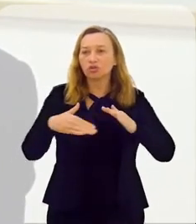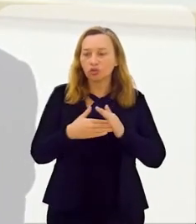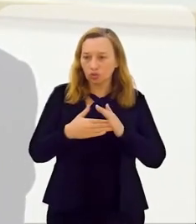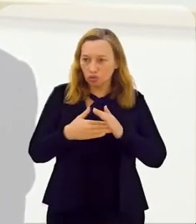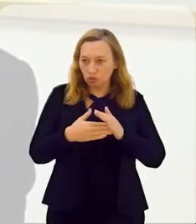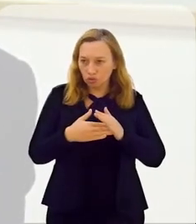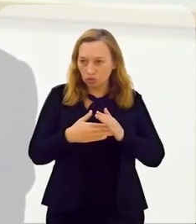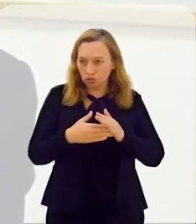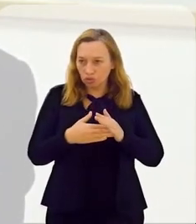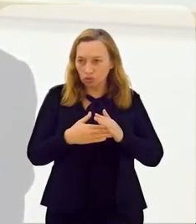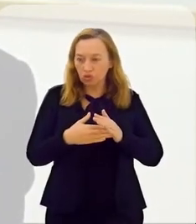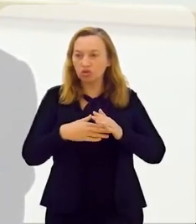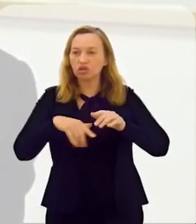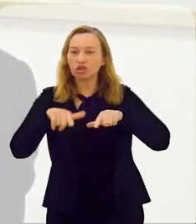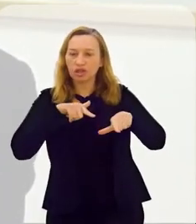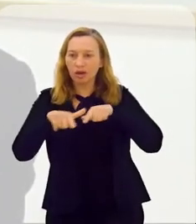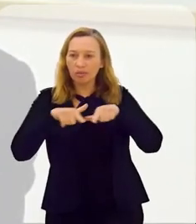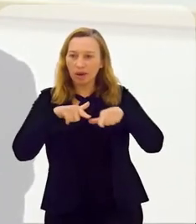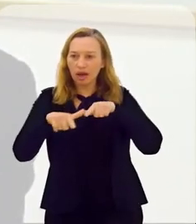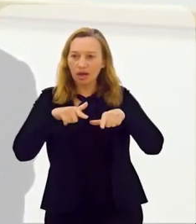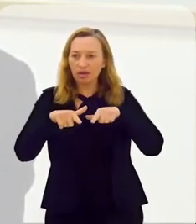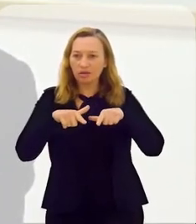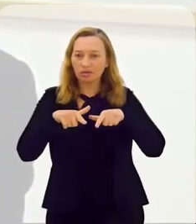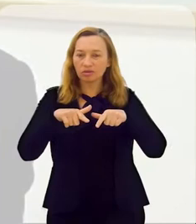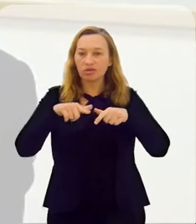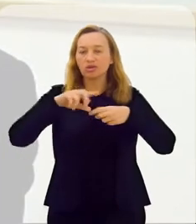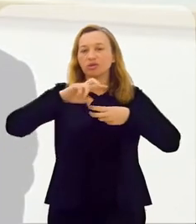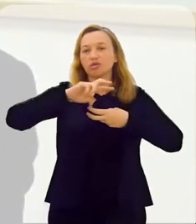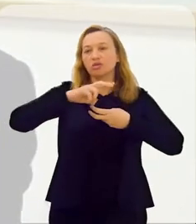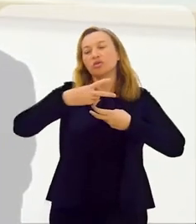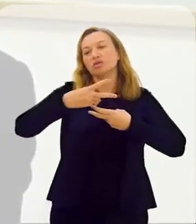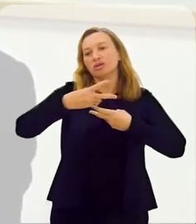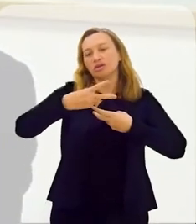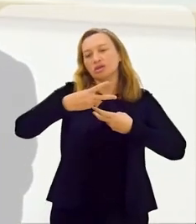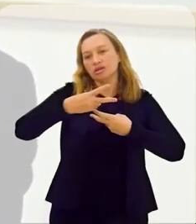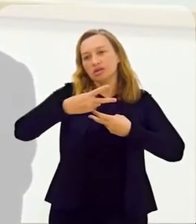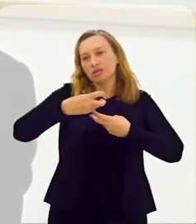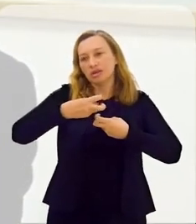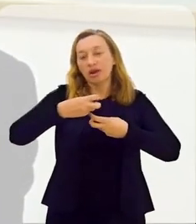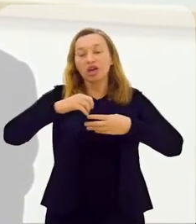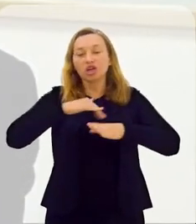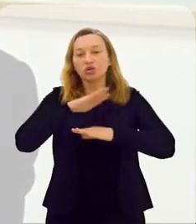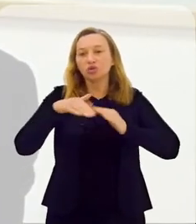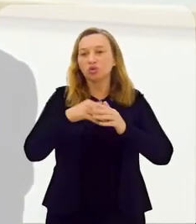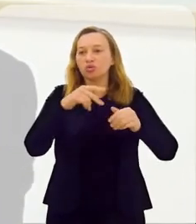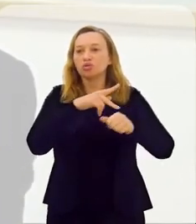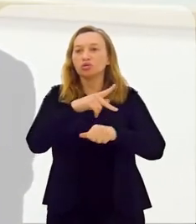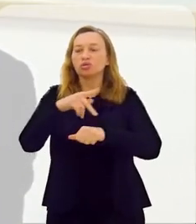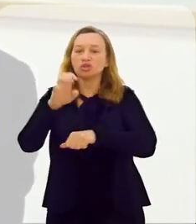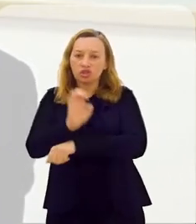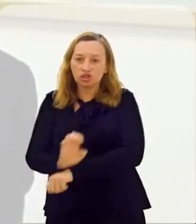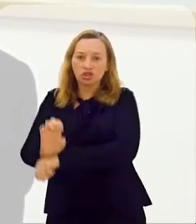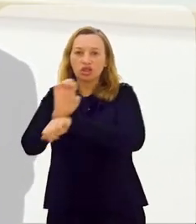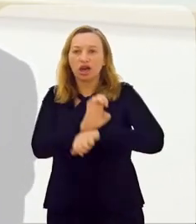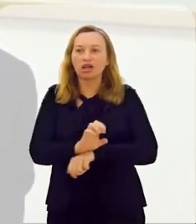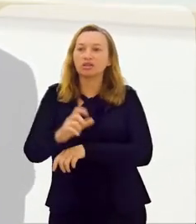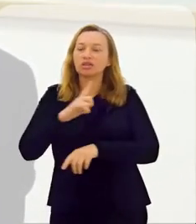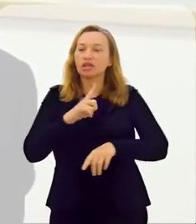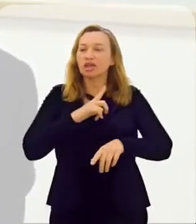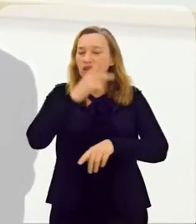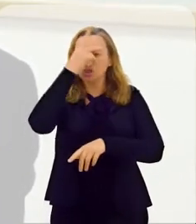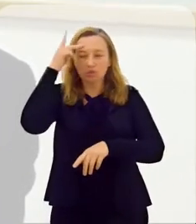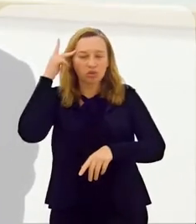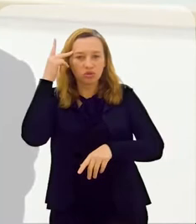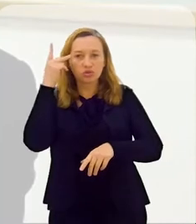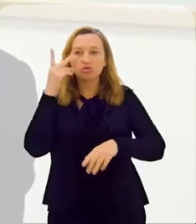dividir com todos os colaboradores do sistema Sebrae em todos os estados. Todos os Sebraes têm